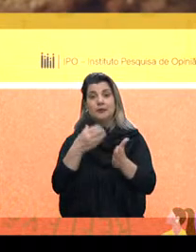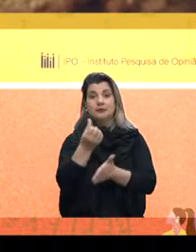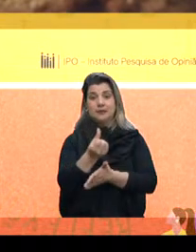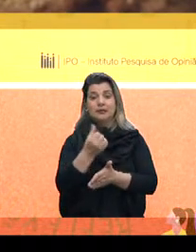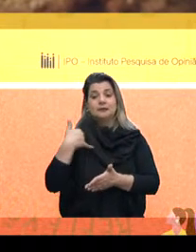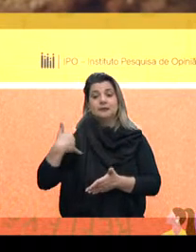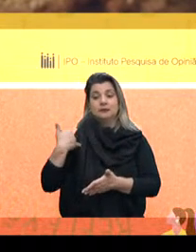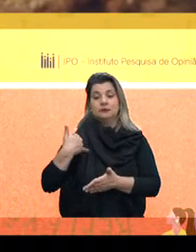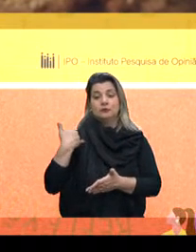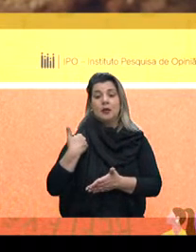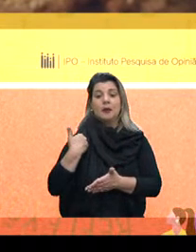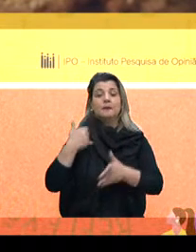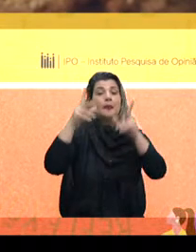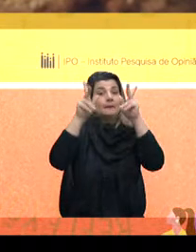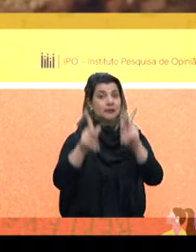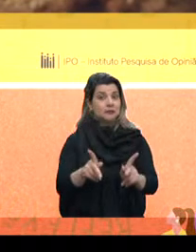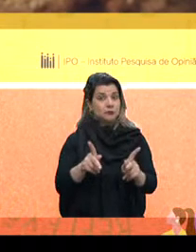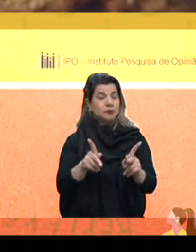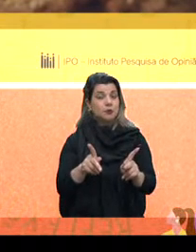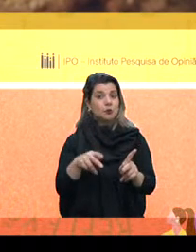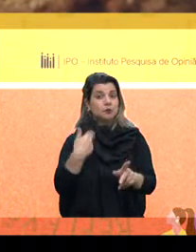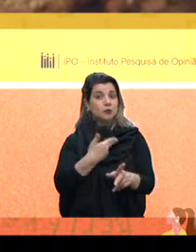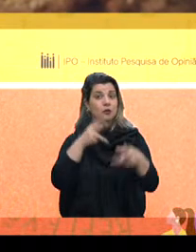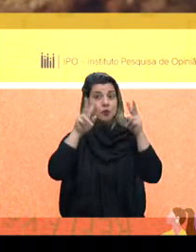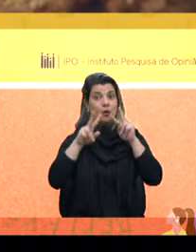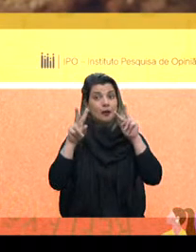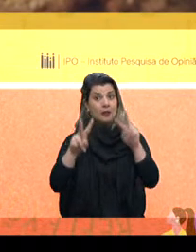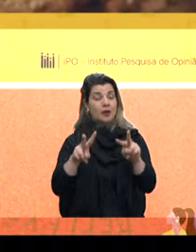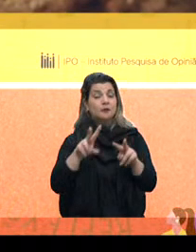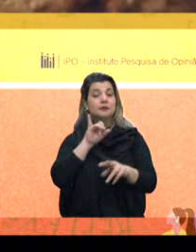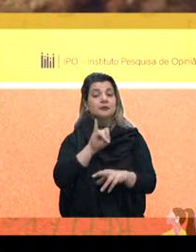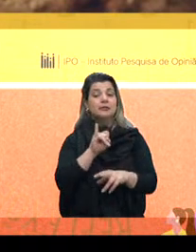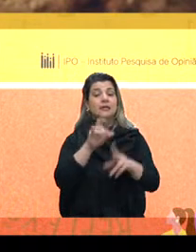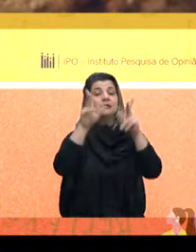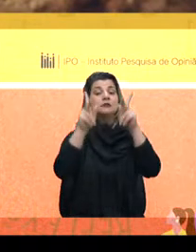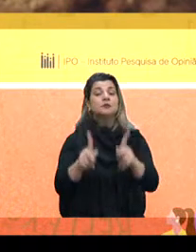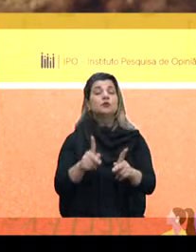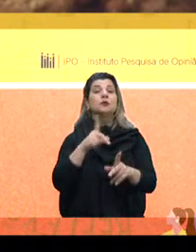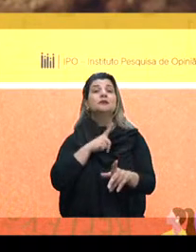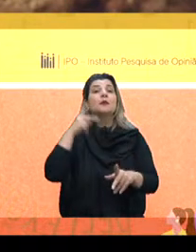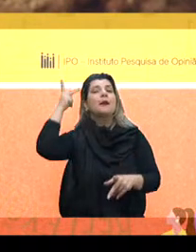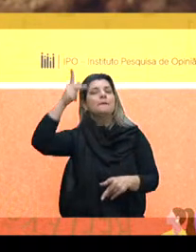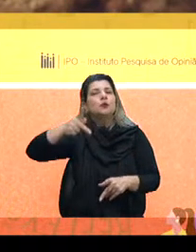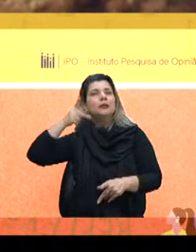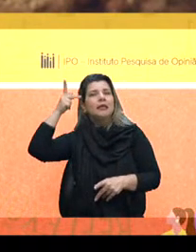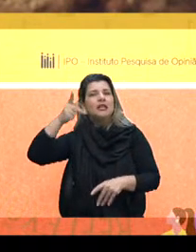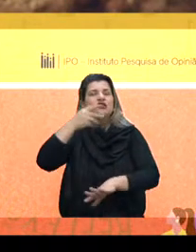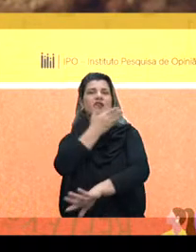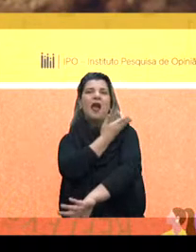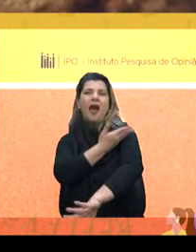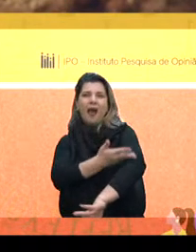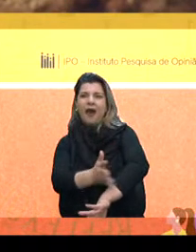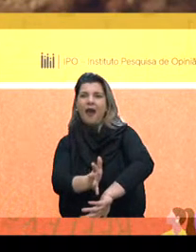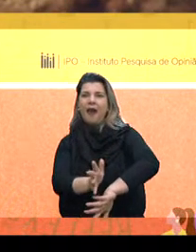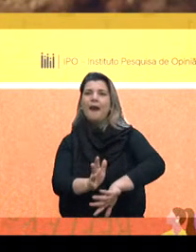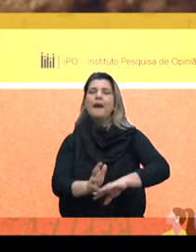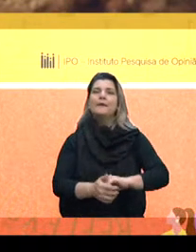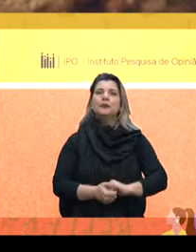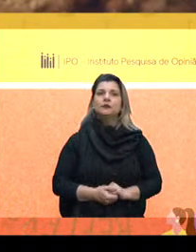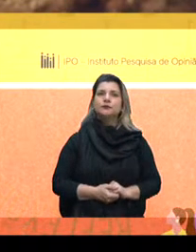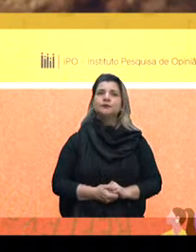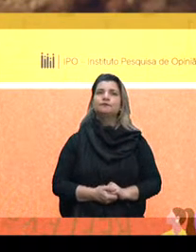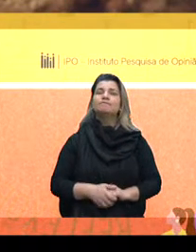Para essas pessoas, nós verificamos se essas pessoas têm uma política, têm um hábito, têm uma relação, têm um modus operante